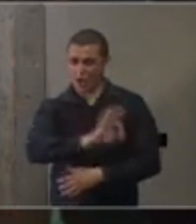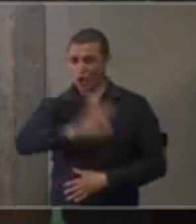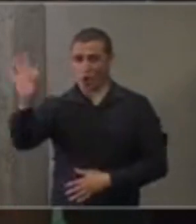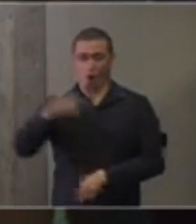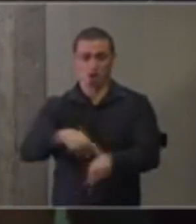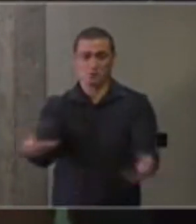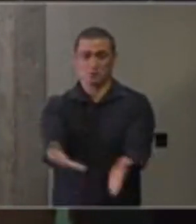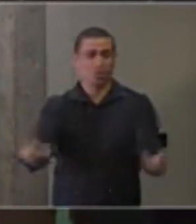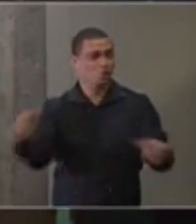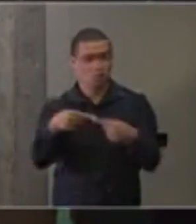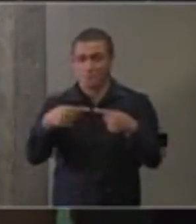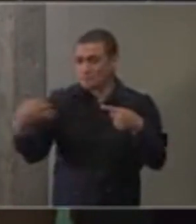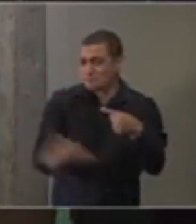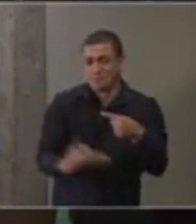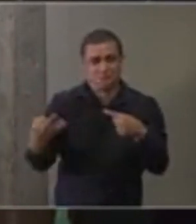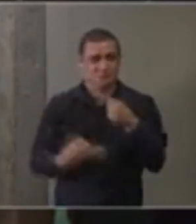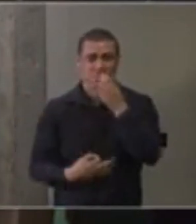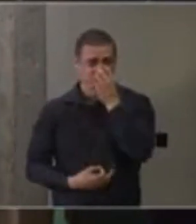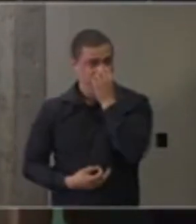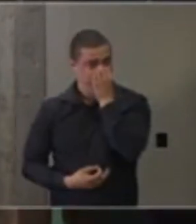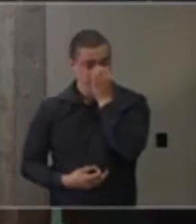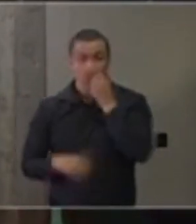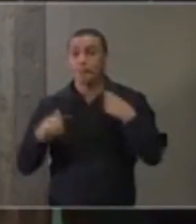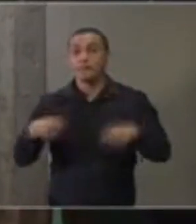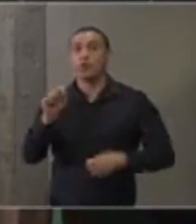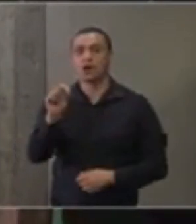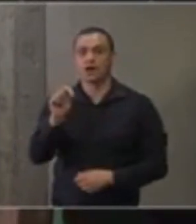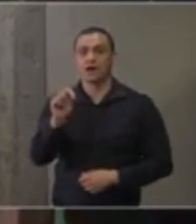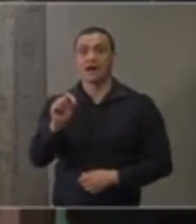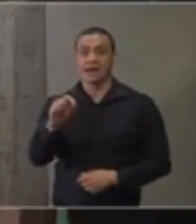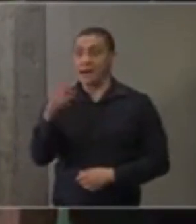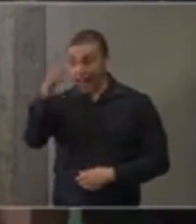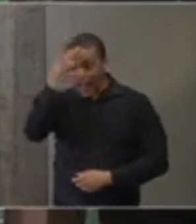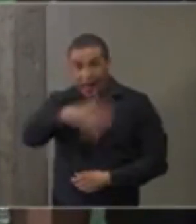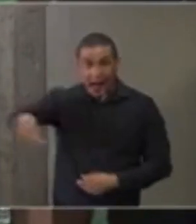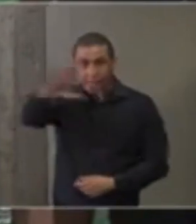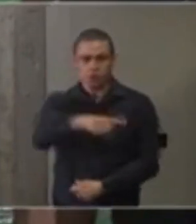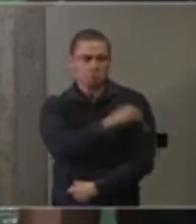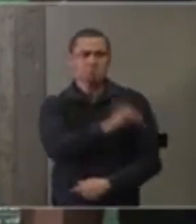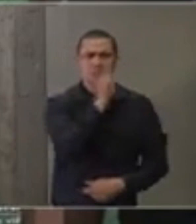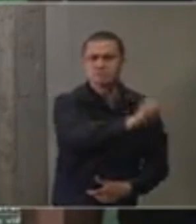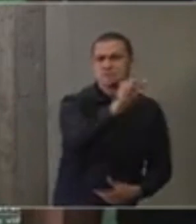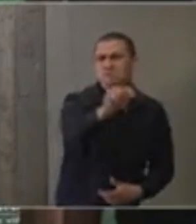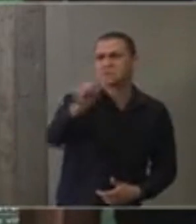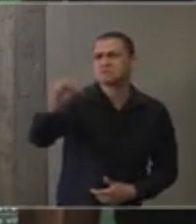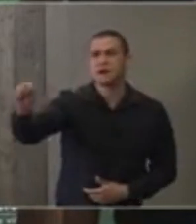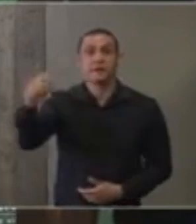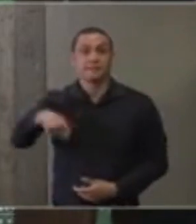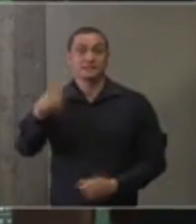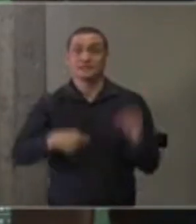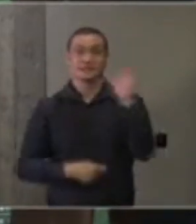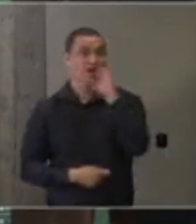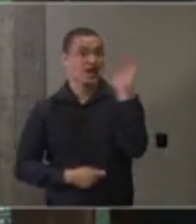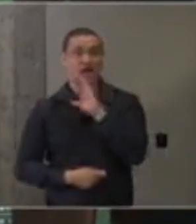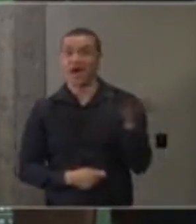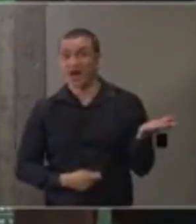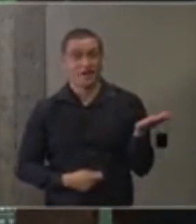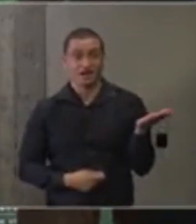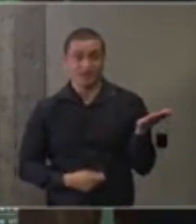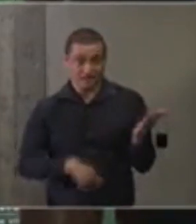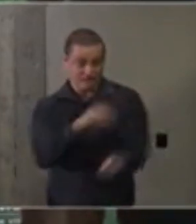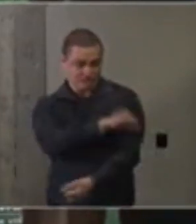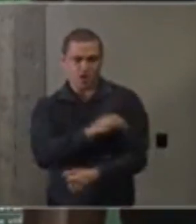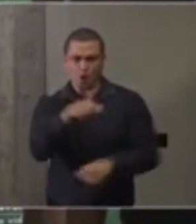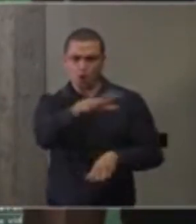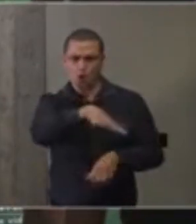momento. Precisamos que ela chegue ao braço das pessoas. Precisamos que ela seja aplicada aos